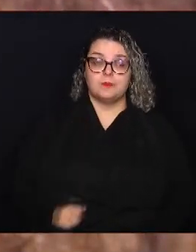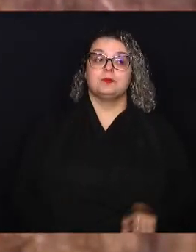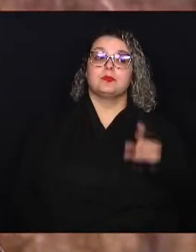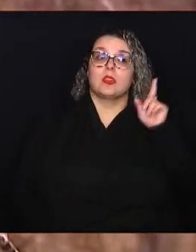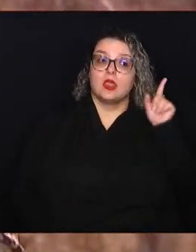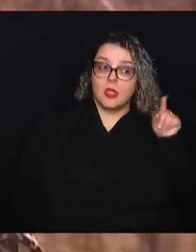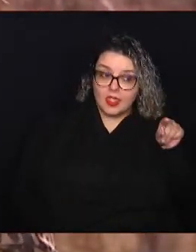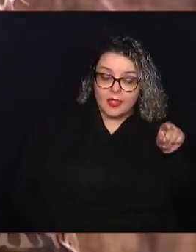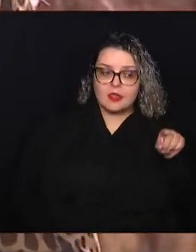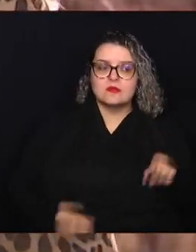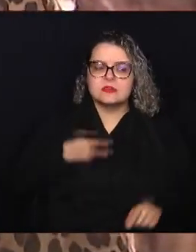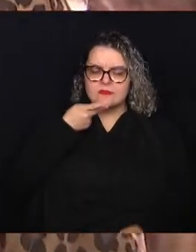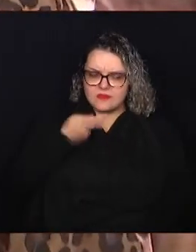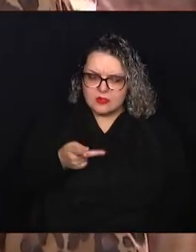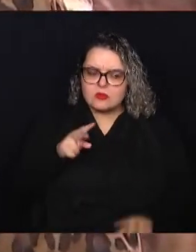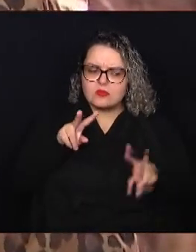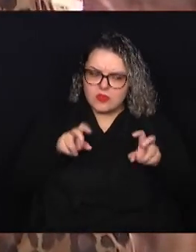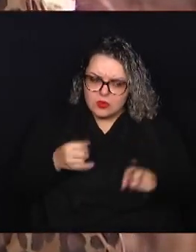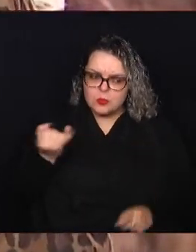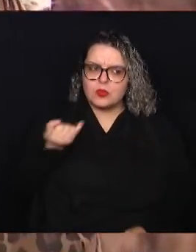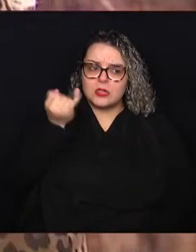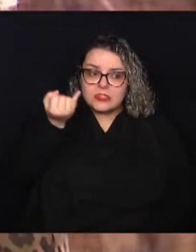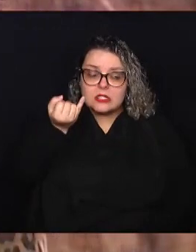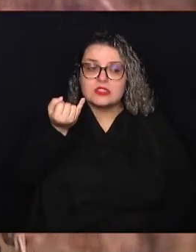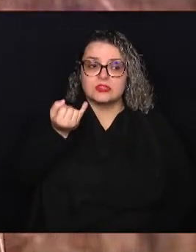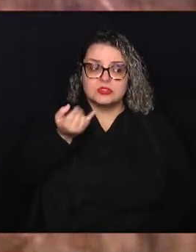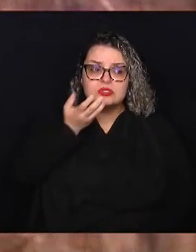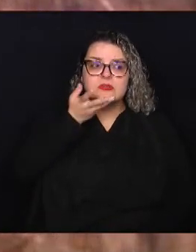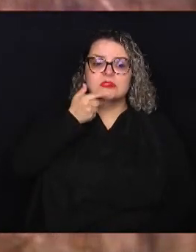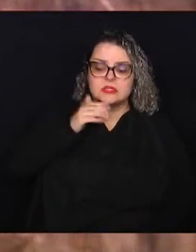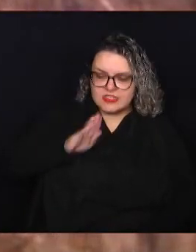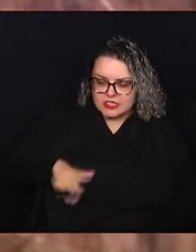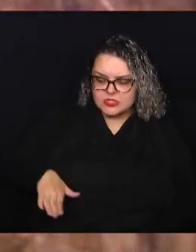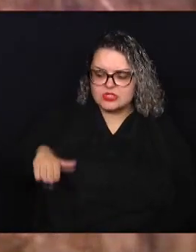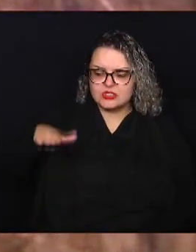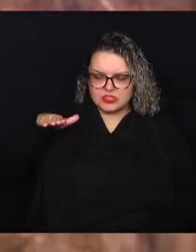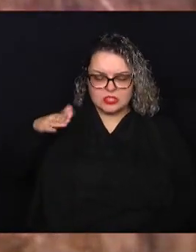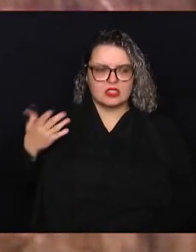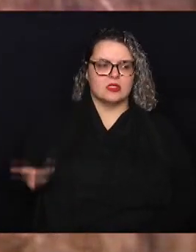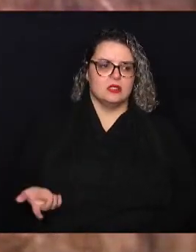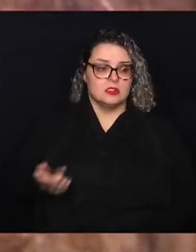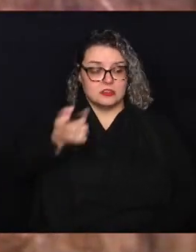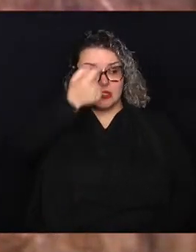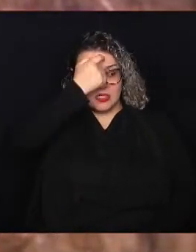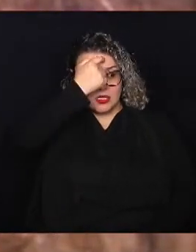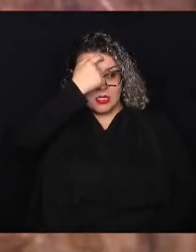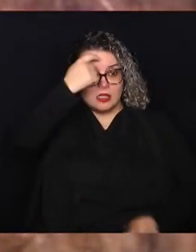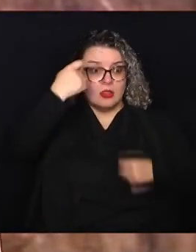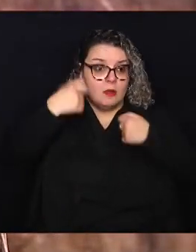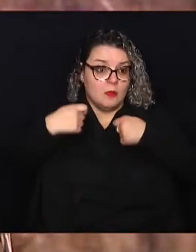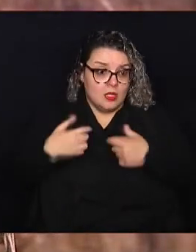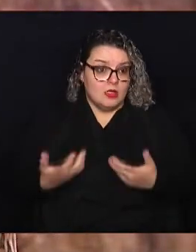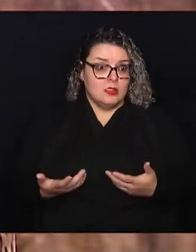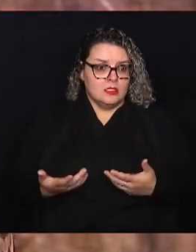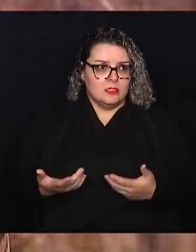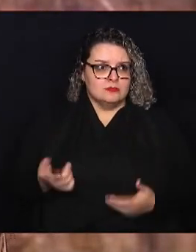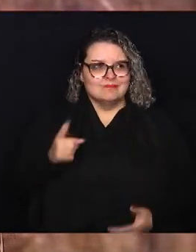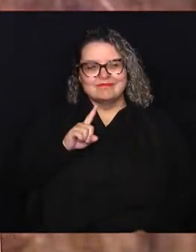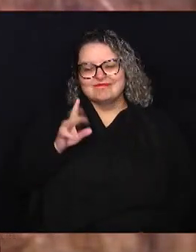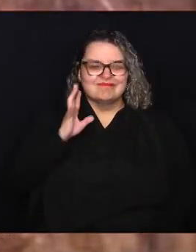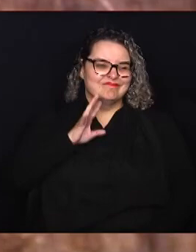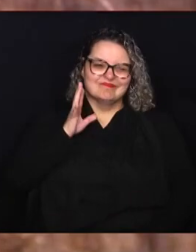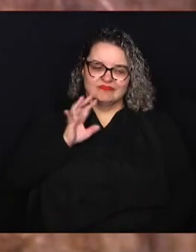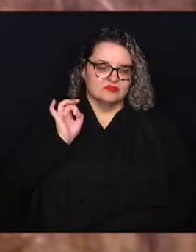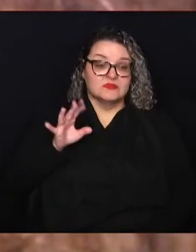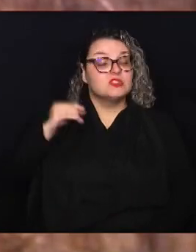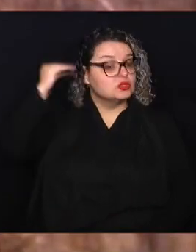criança você tocou num assunto realmente muito importante, né, Renata? Porque essa conscientização não é legal apenas